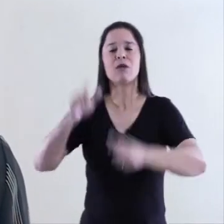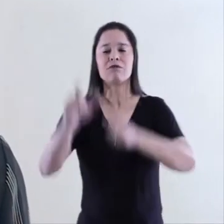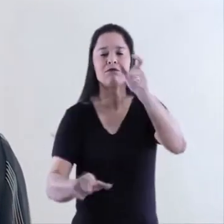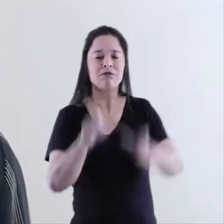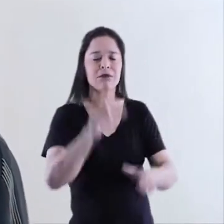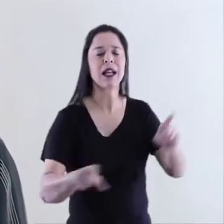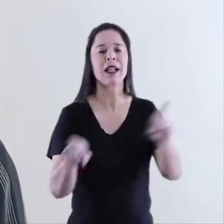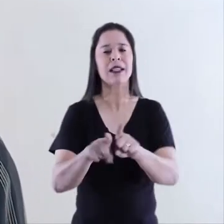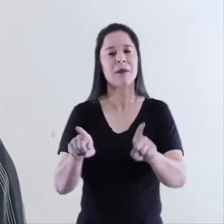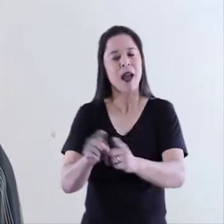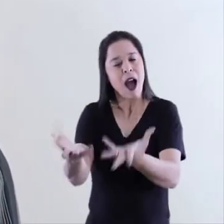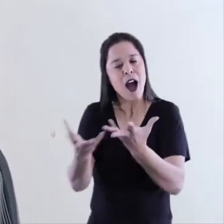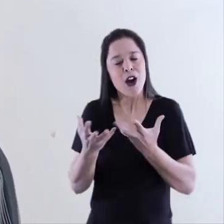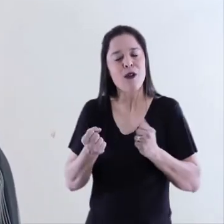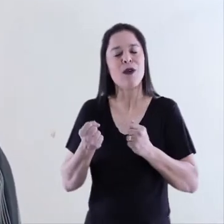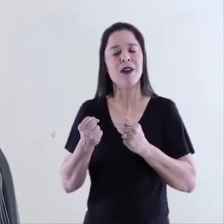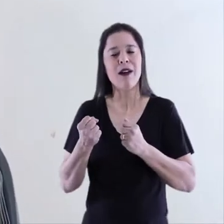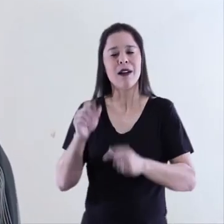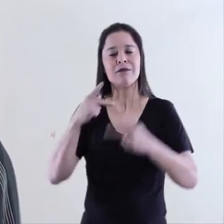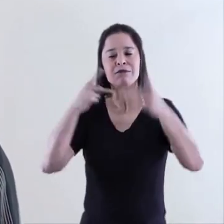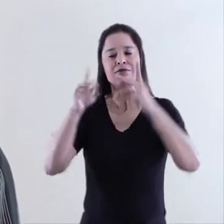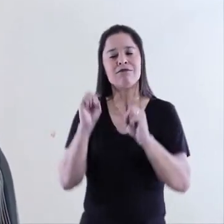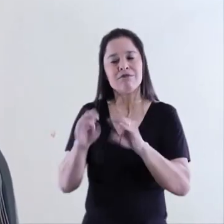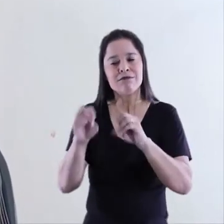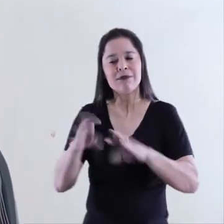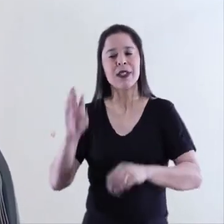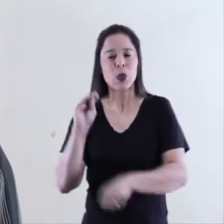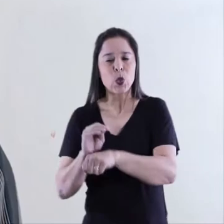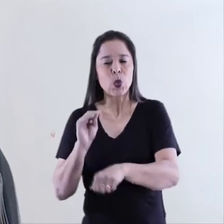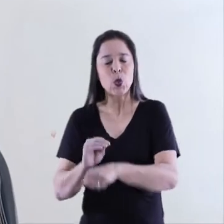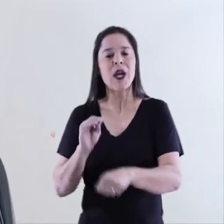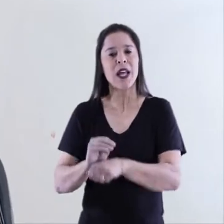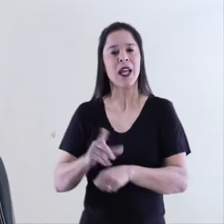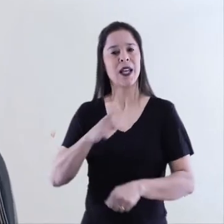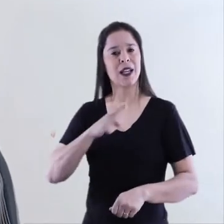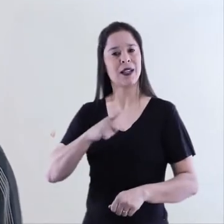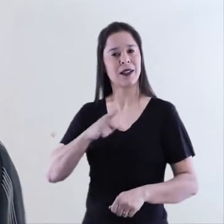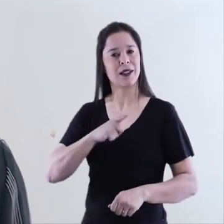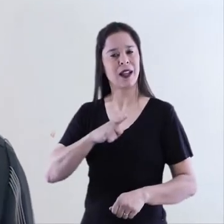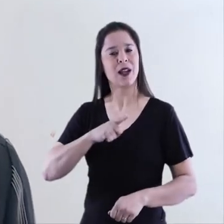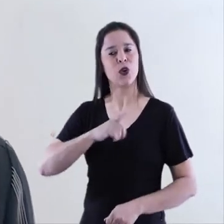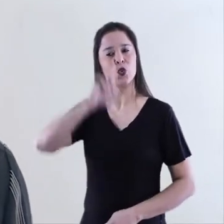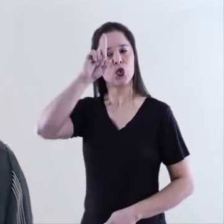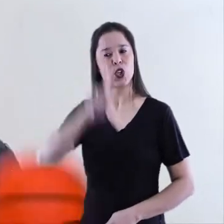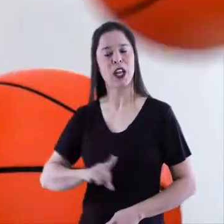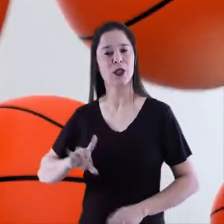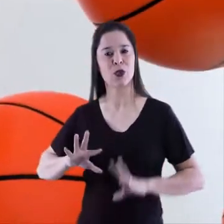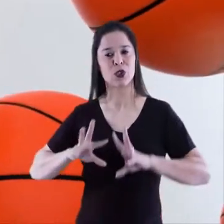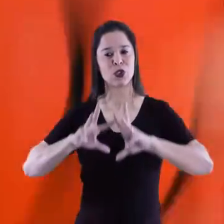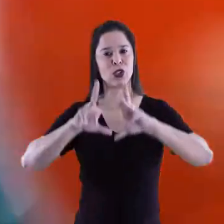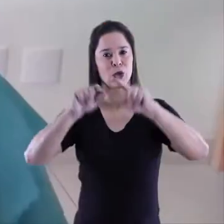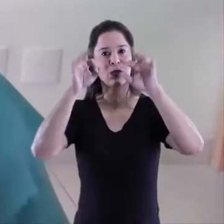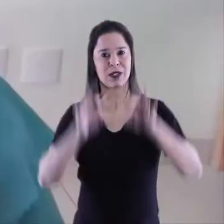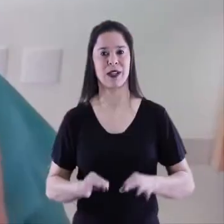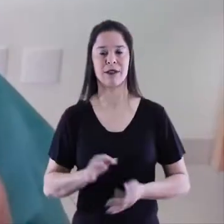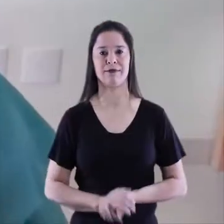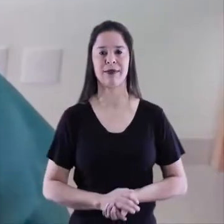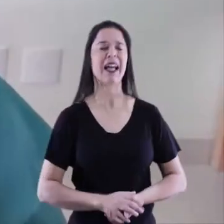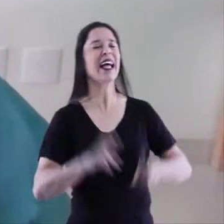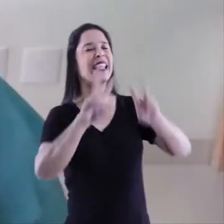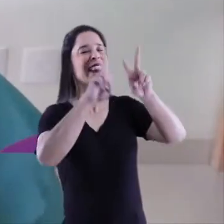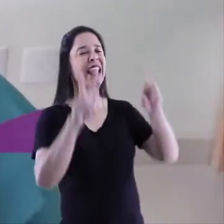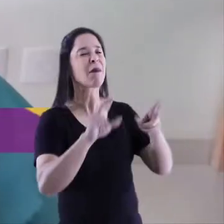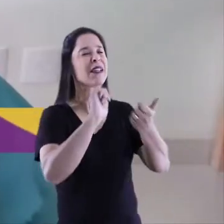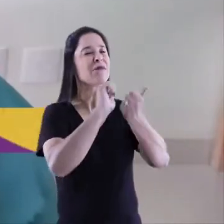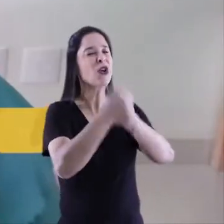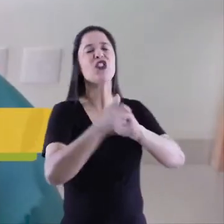pessoas, acolhendo, psicoeducando, zelando e fazendo cumprir com o que é direito de todos. Se há um que podemos